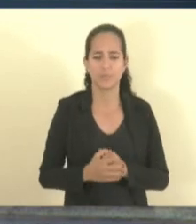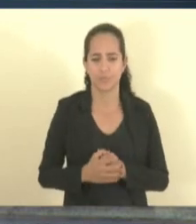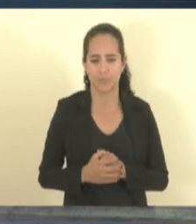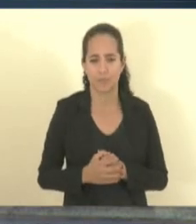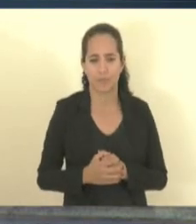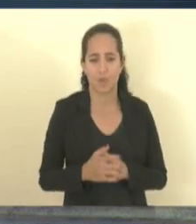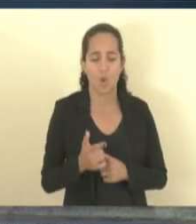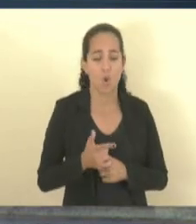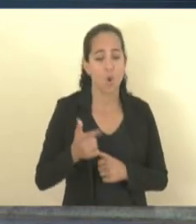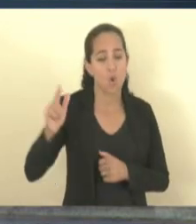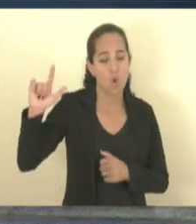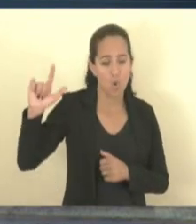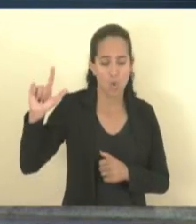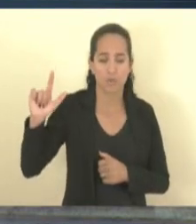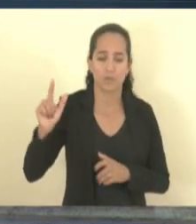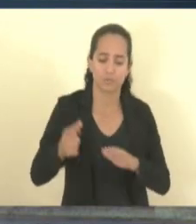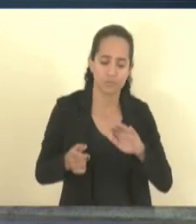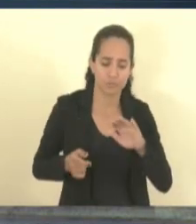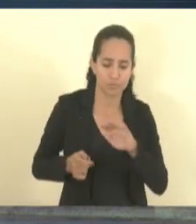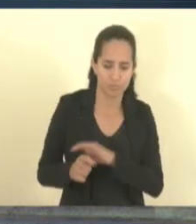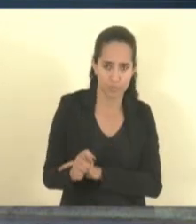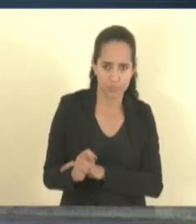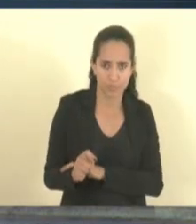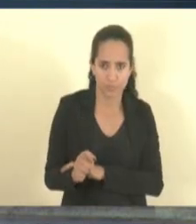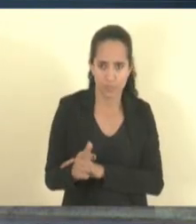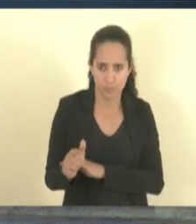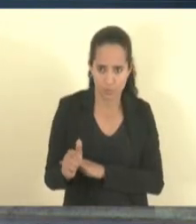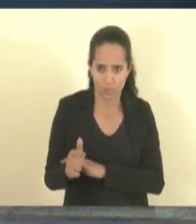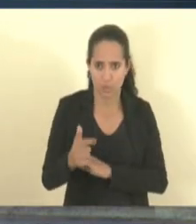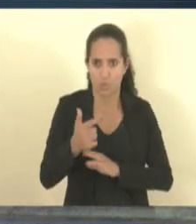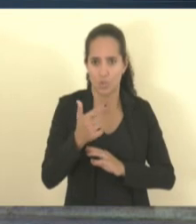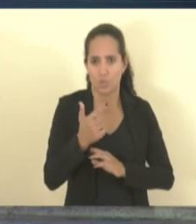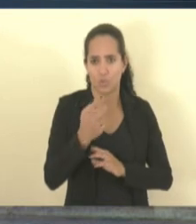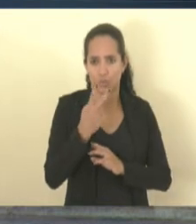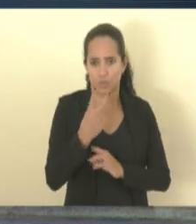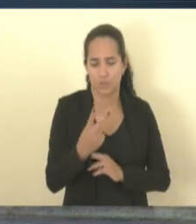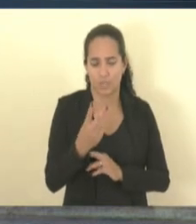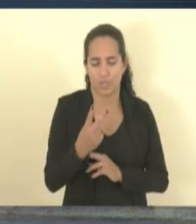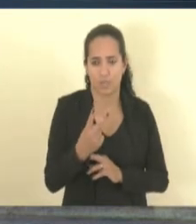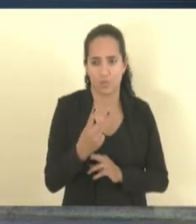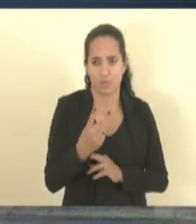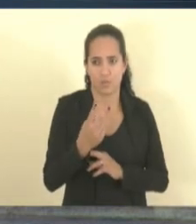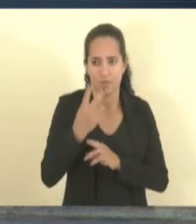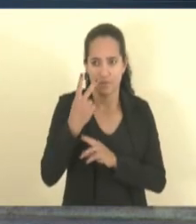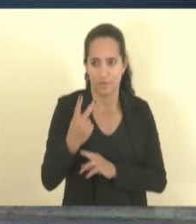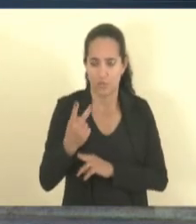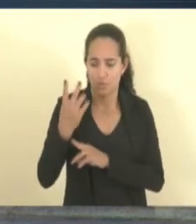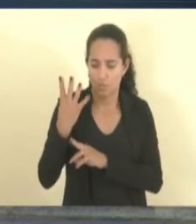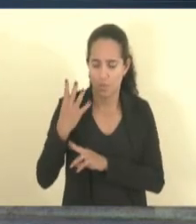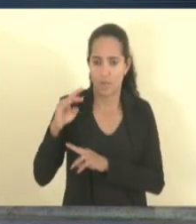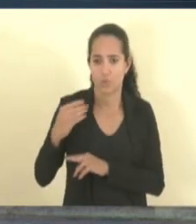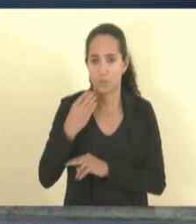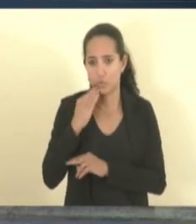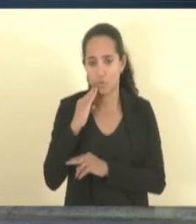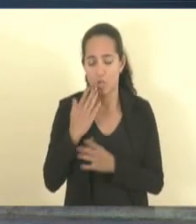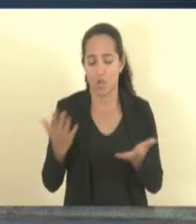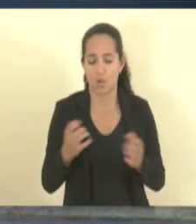Outras fontes nós aplicamos sem ser o FNE 224 milhões e esse ano